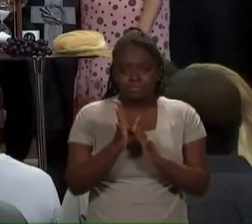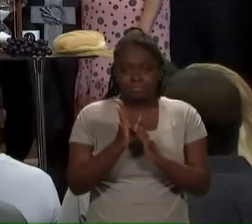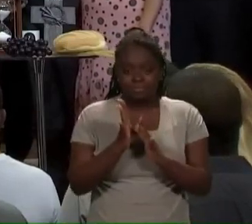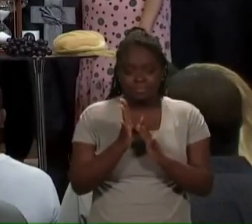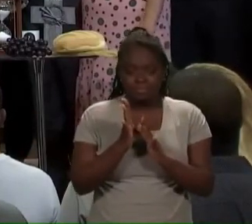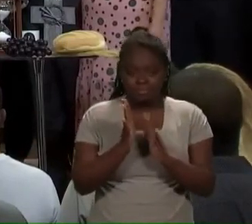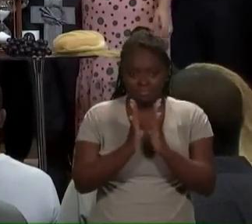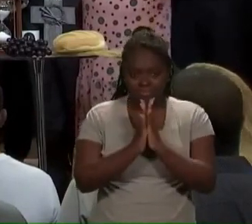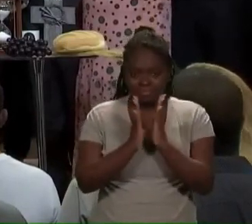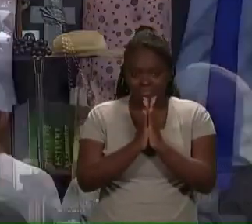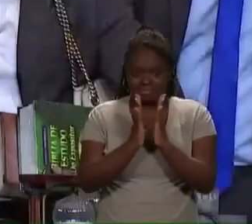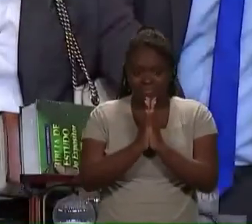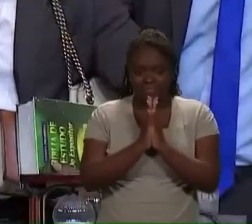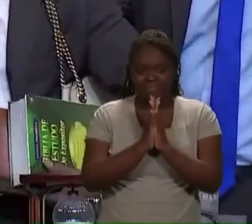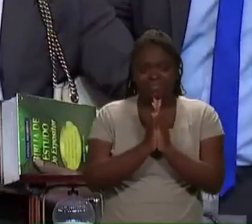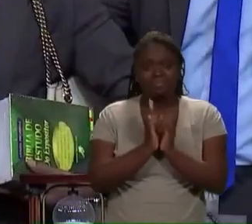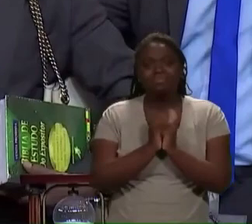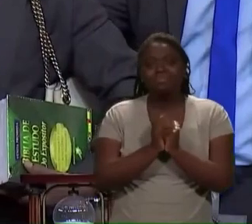Vamos orar.